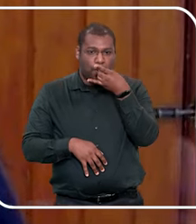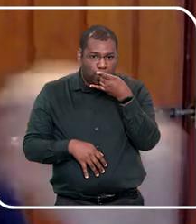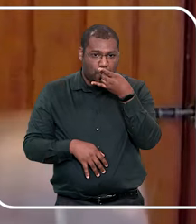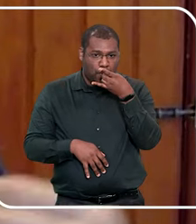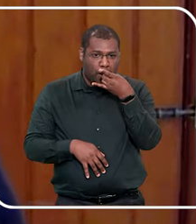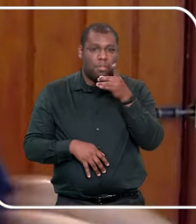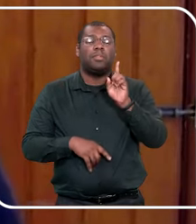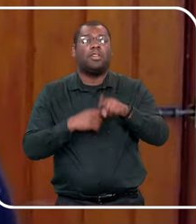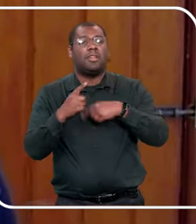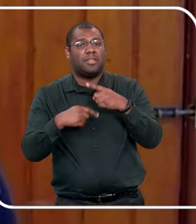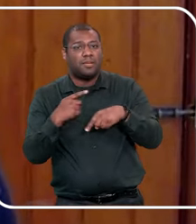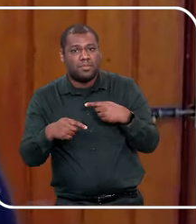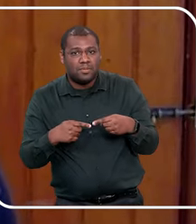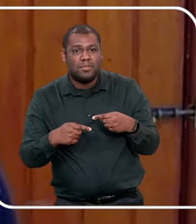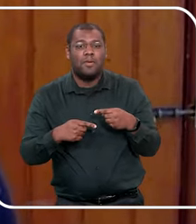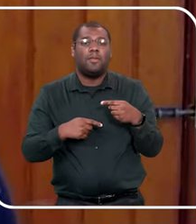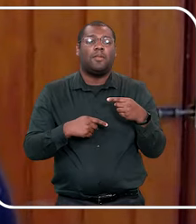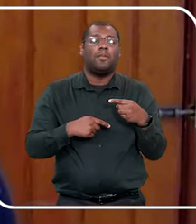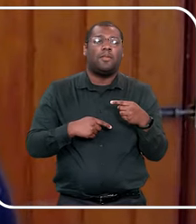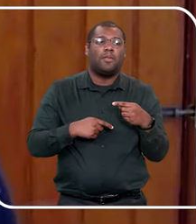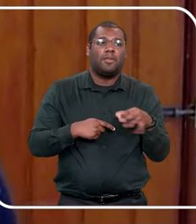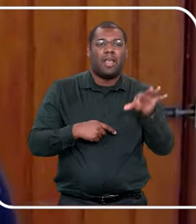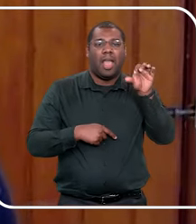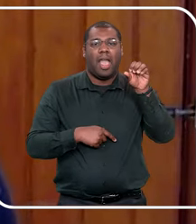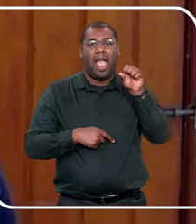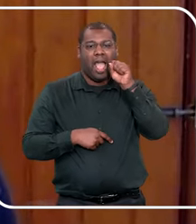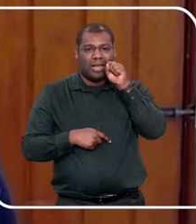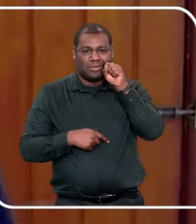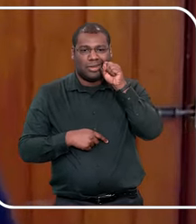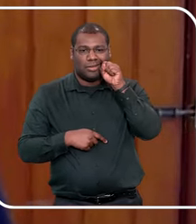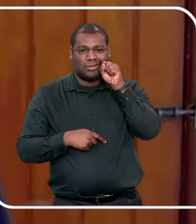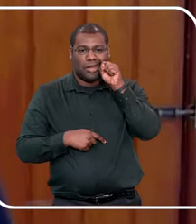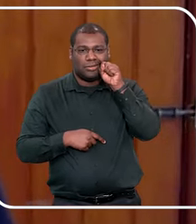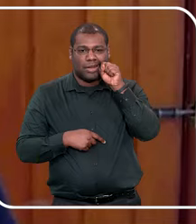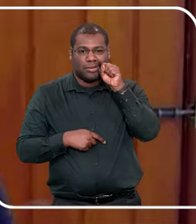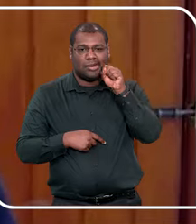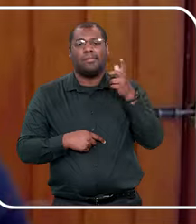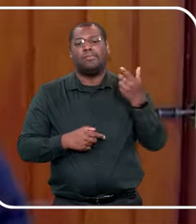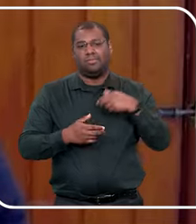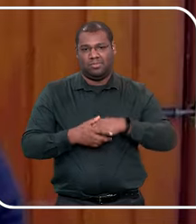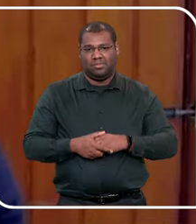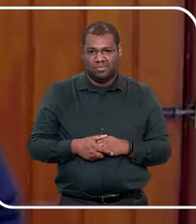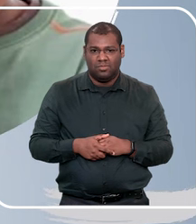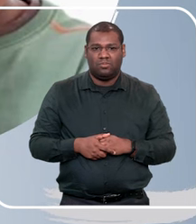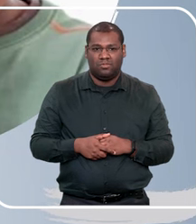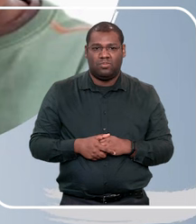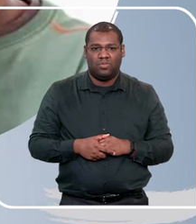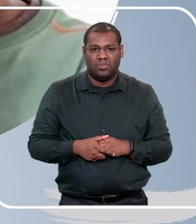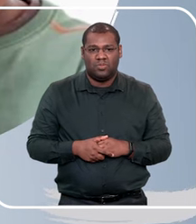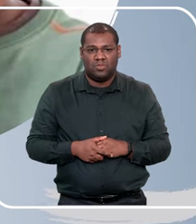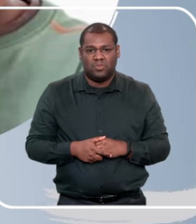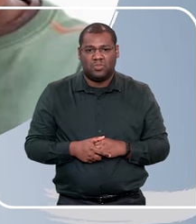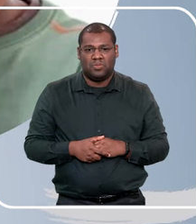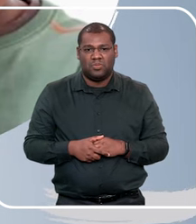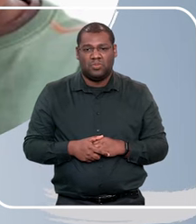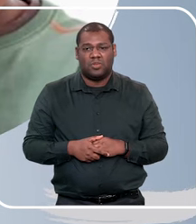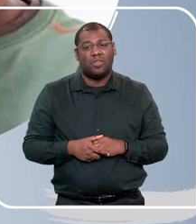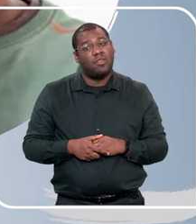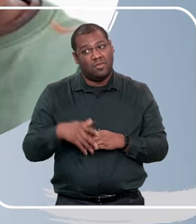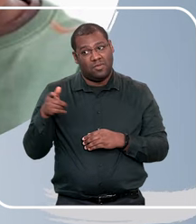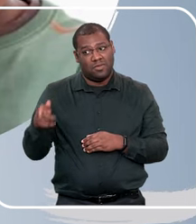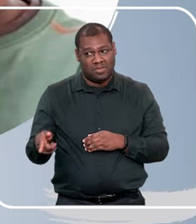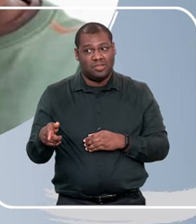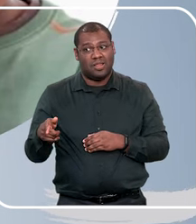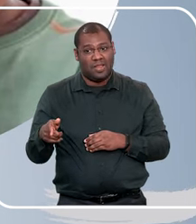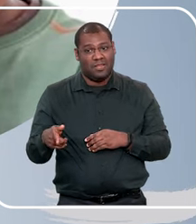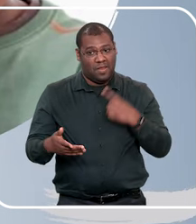pra ela, porque é o que ela imagina, né, ela não vai imaginar que é porque você faz várias coisas ao mesmo tempo, vocês já ouviram essa expressão, mas em Goiás usam muito,